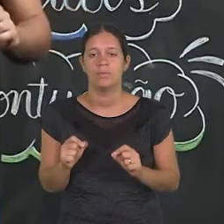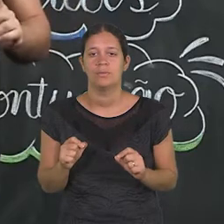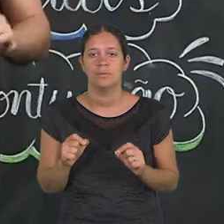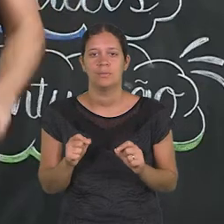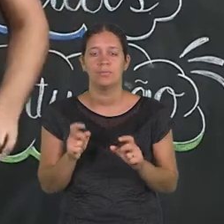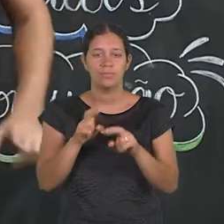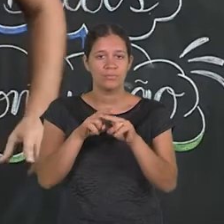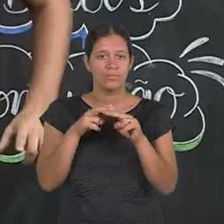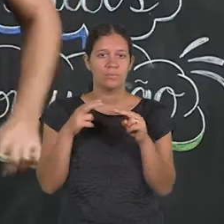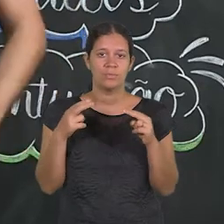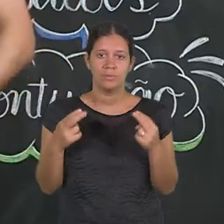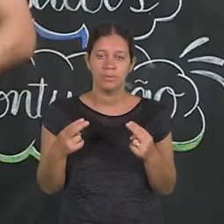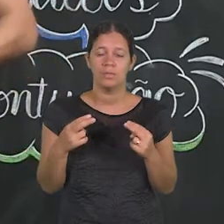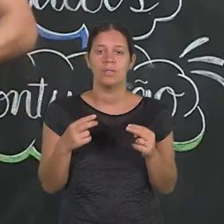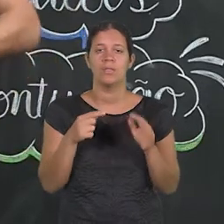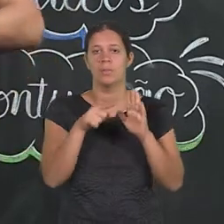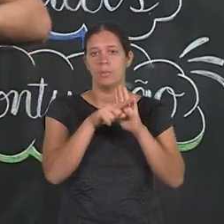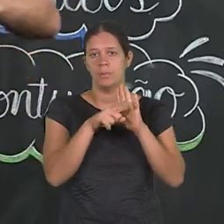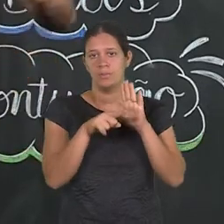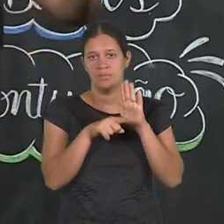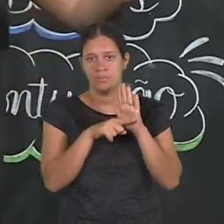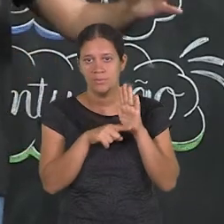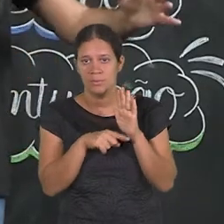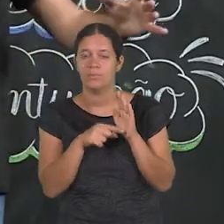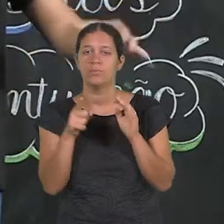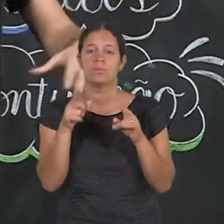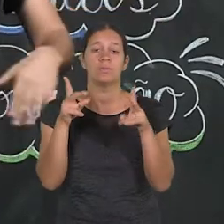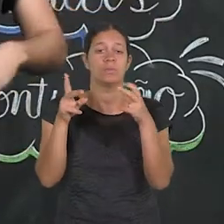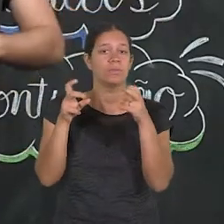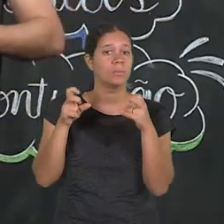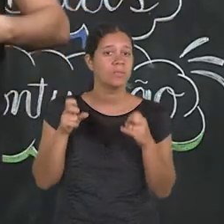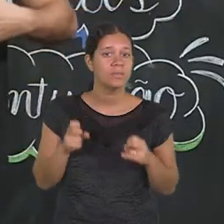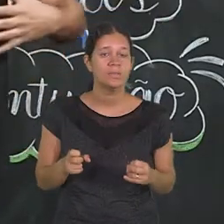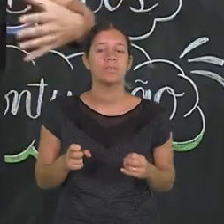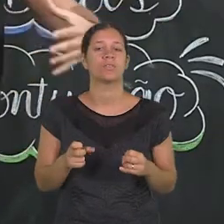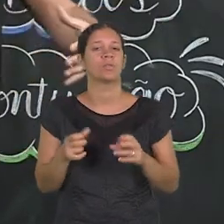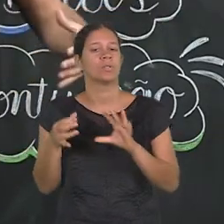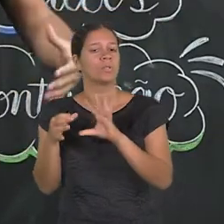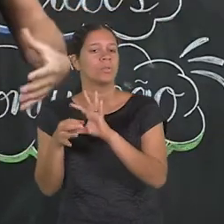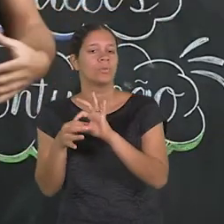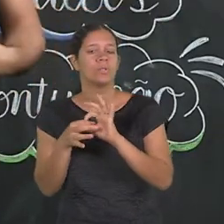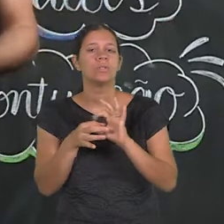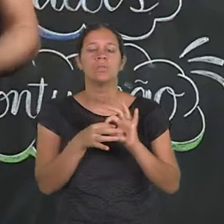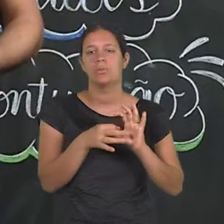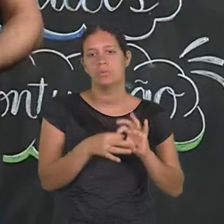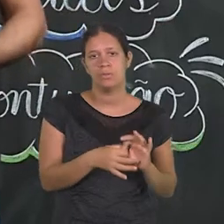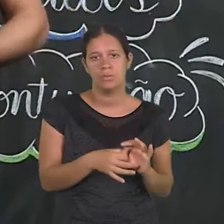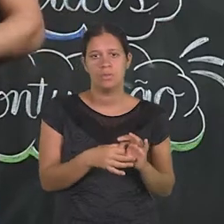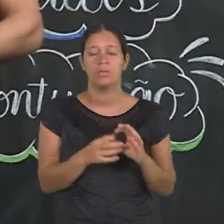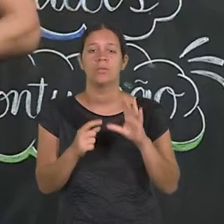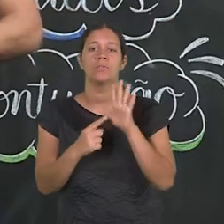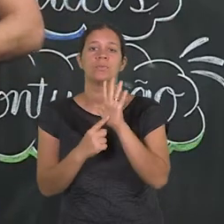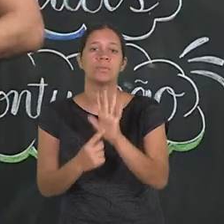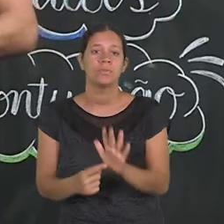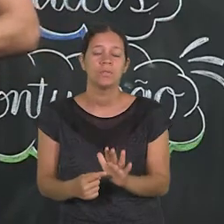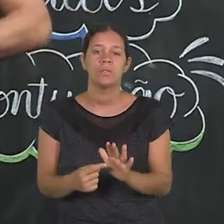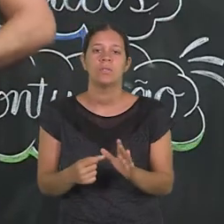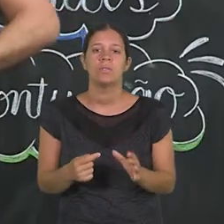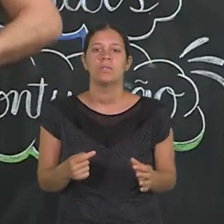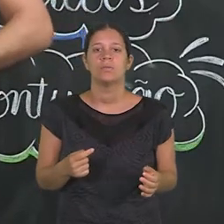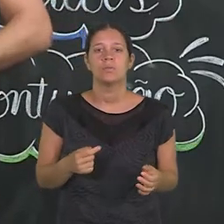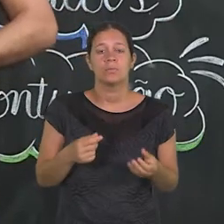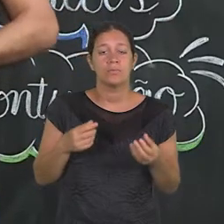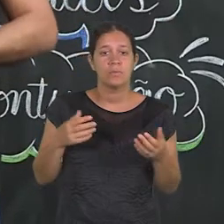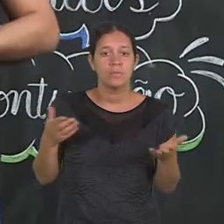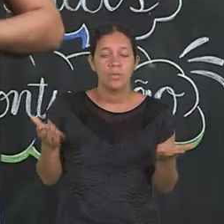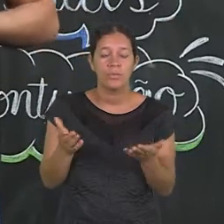planos. Por isso que, às vezes, você vai ter um plano geral, que é quando você percebe o cenário, contexto, por exemplo. Um quadrinho que mostre, de